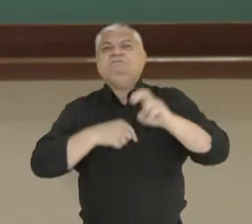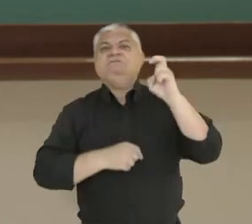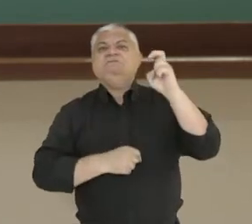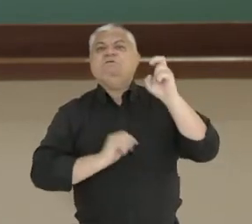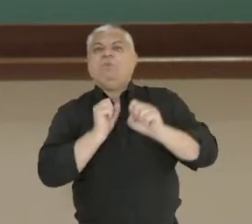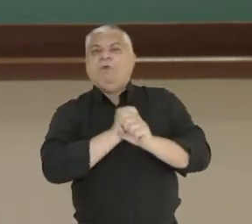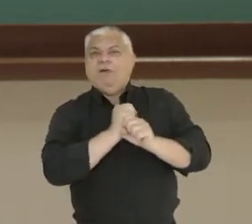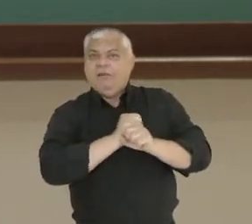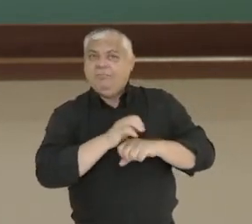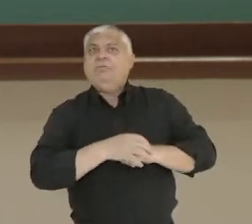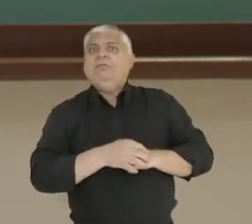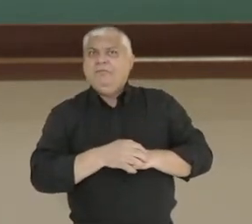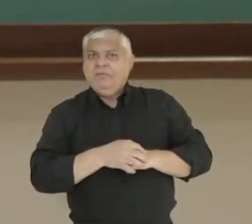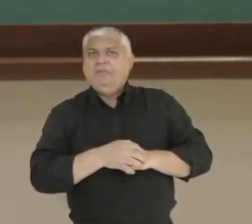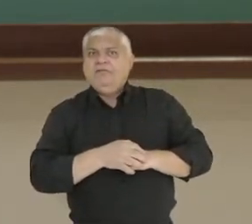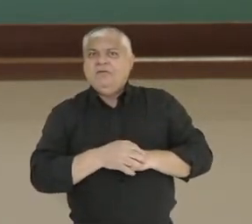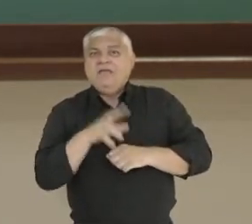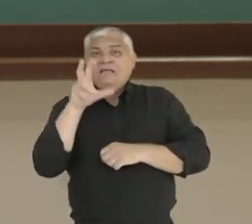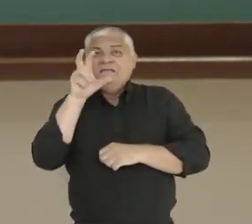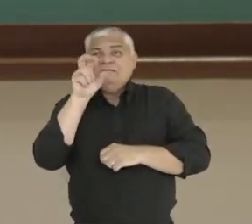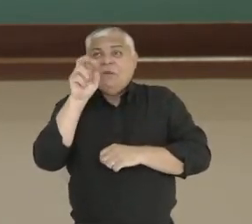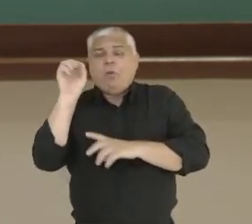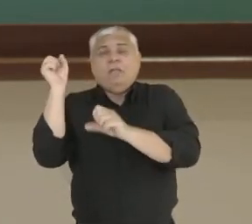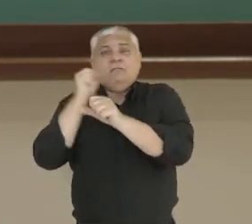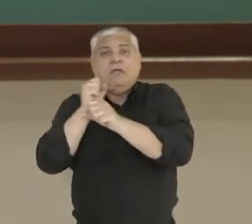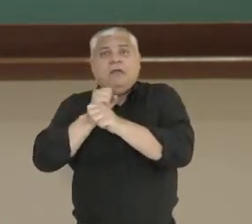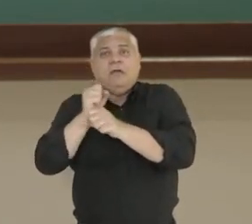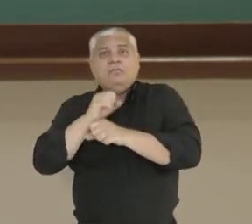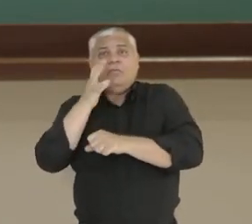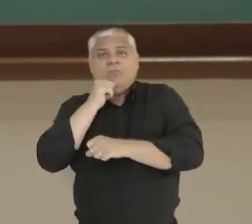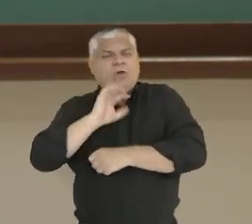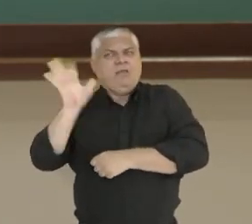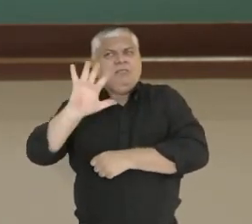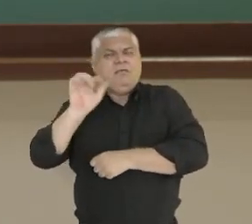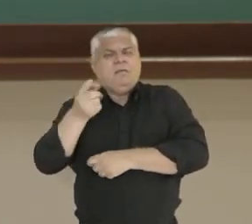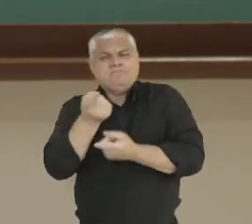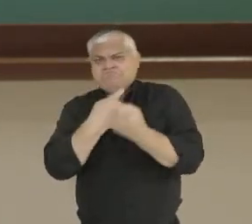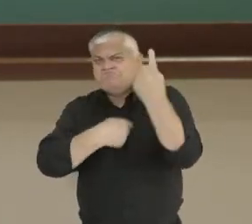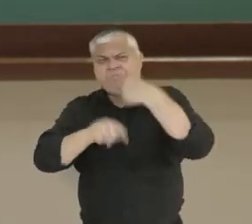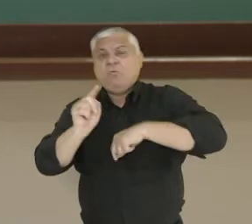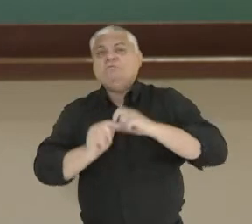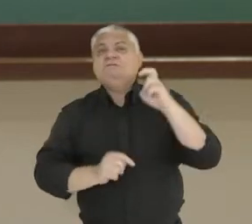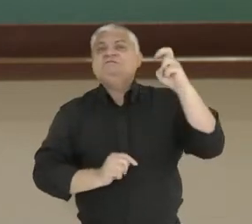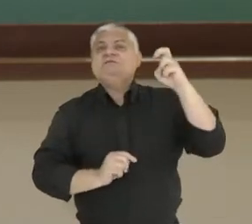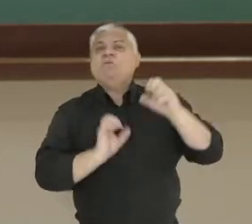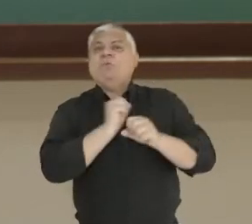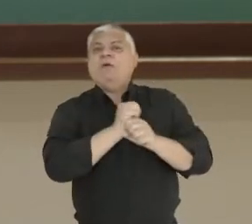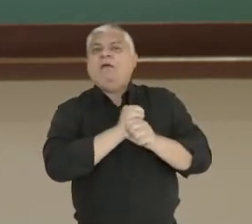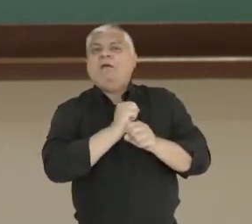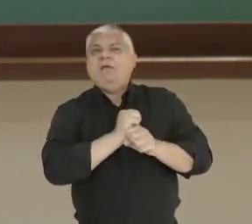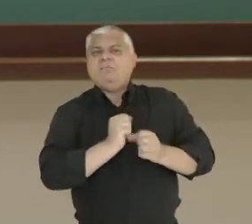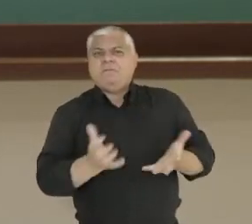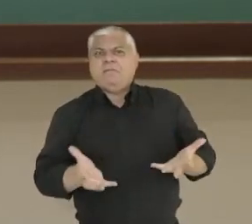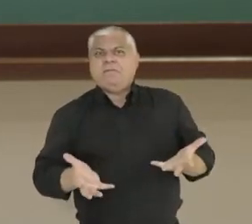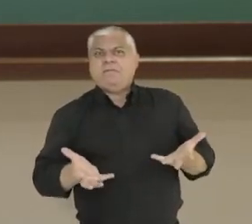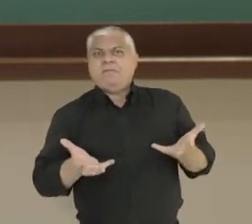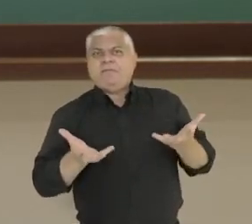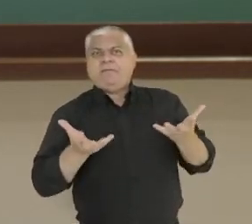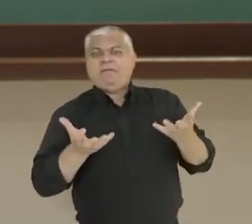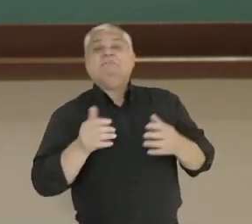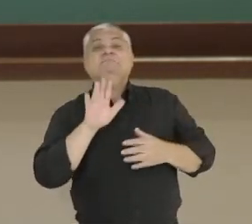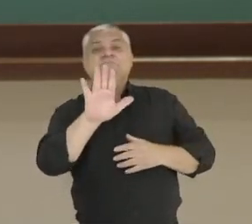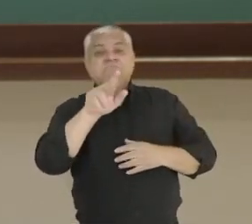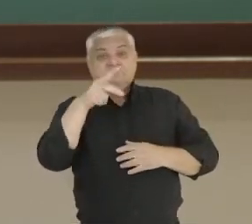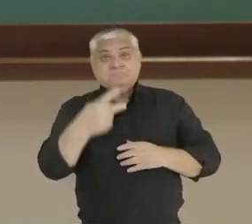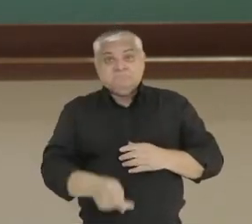crescer 5 décadas em apenas 5 anos de governo. É um projeto bastante ambicioso por parte dele. E vamos lembrar que no